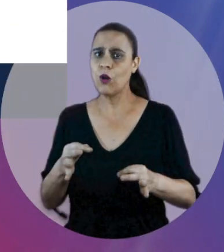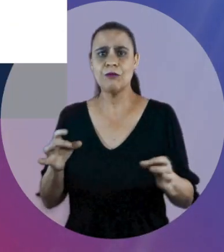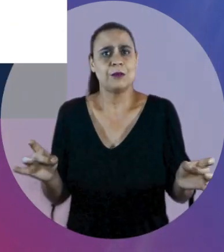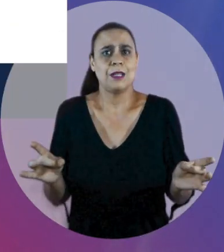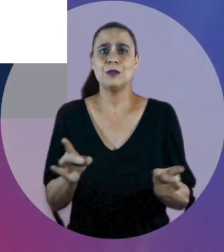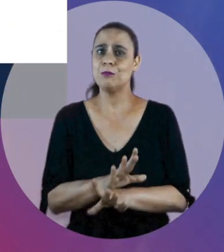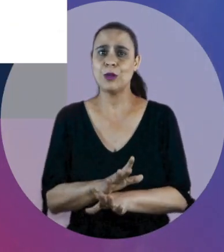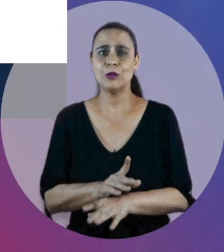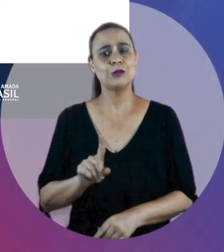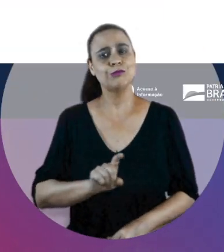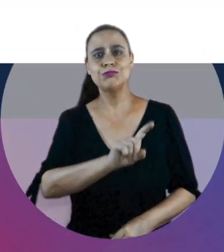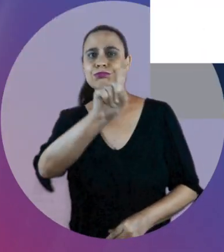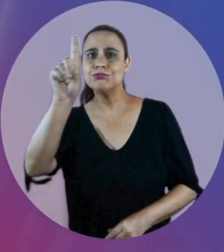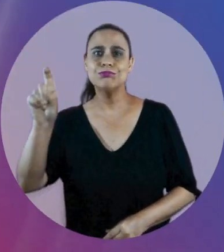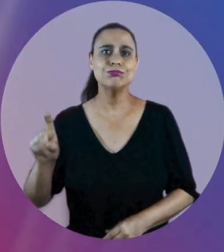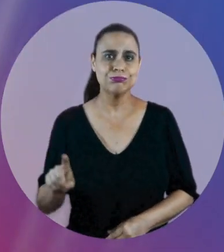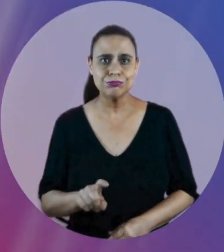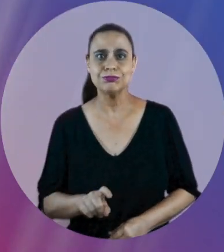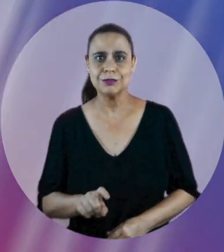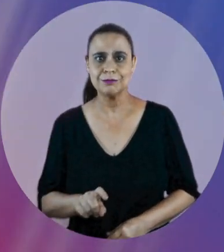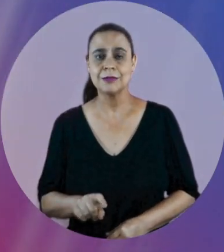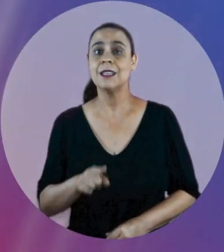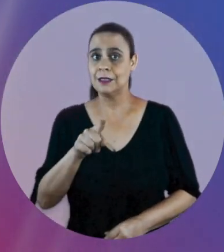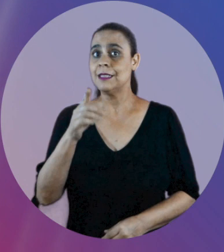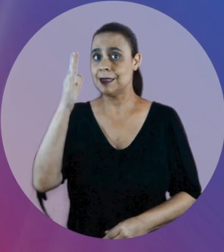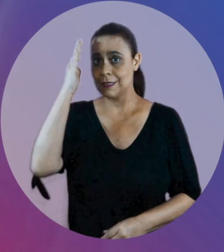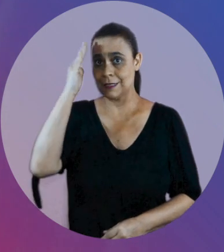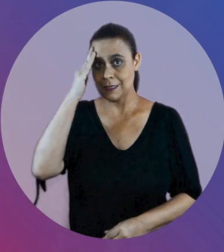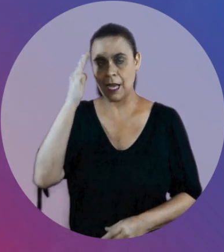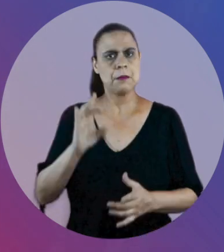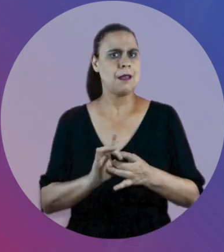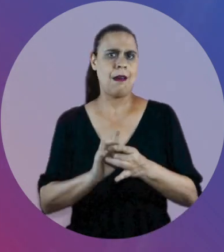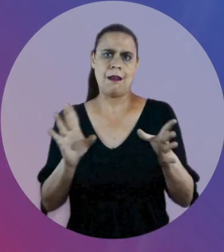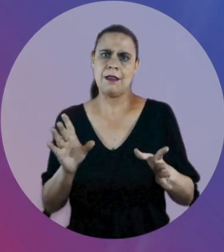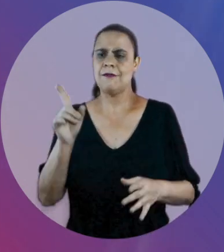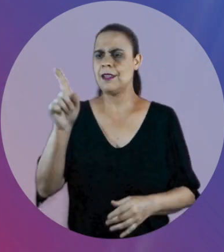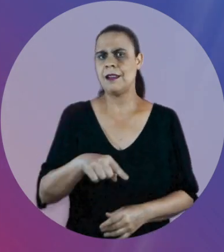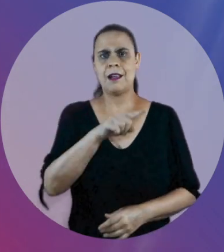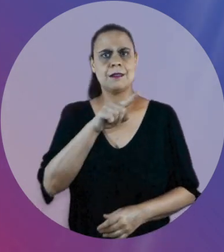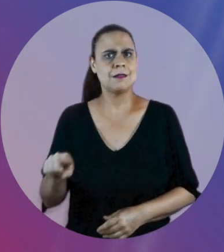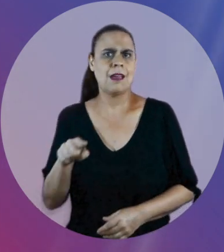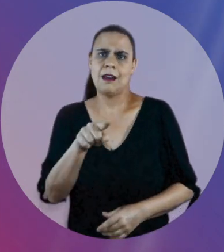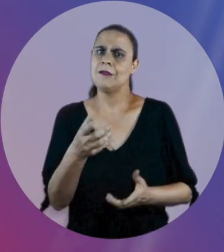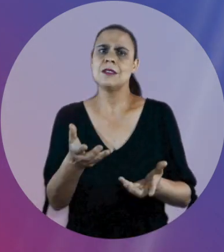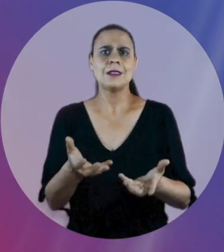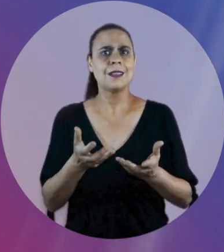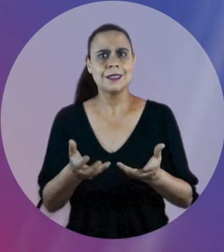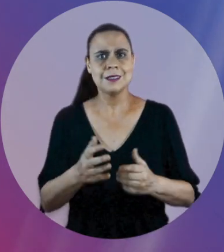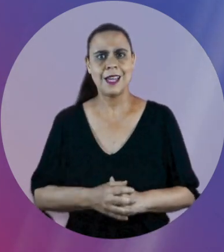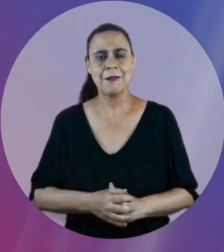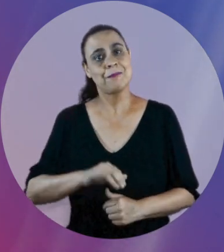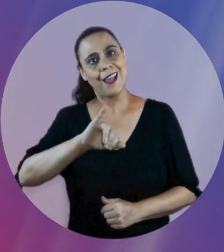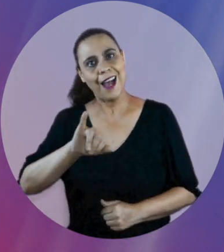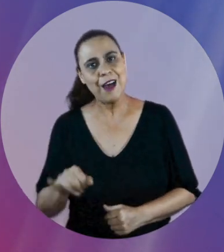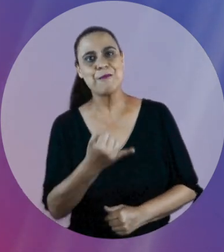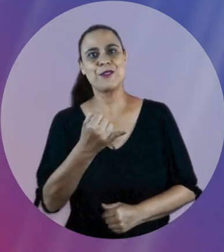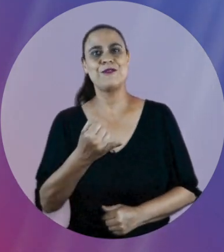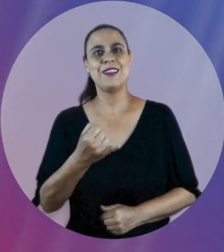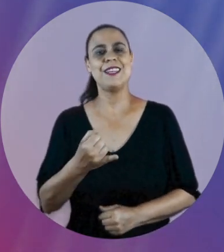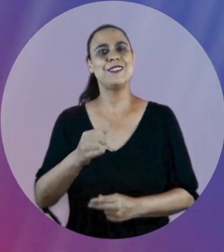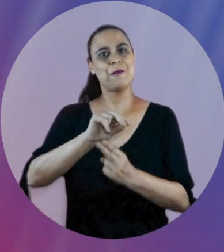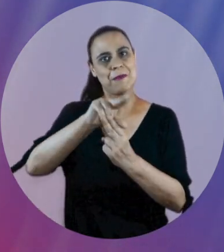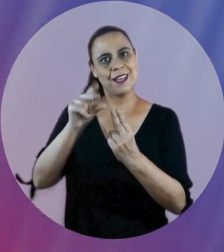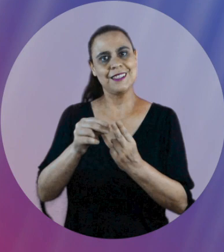realizada. É só começar a navegar. Lembrando que você pode cancelar essa autorização quando quiser. Aproveite essa